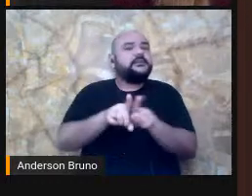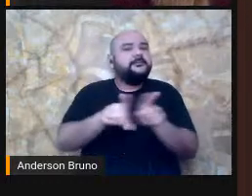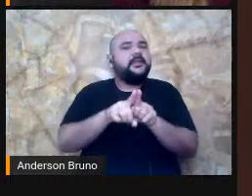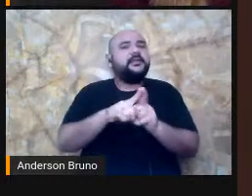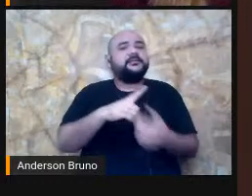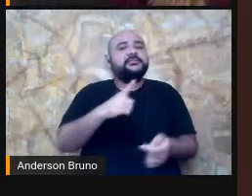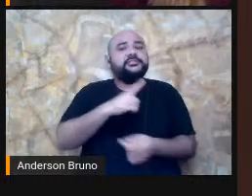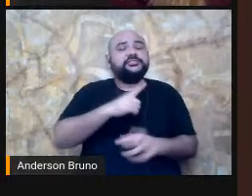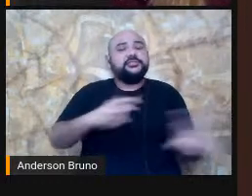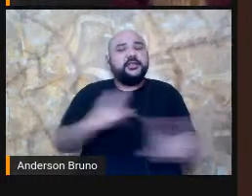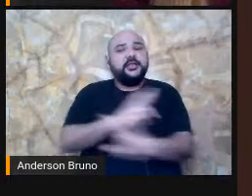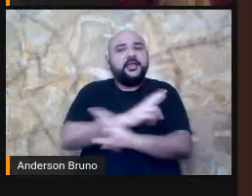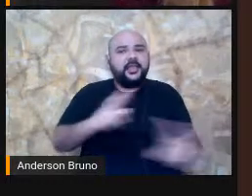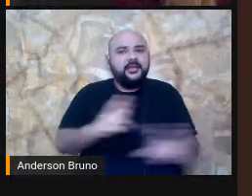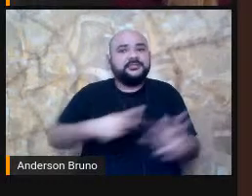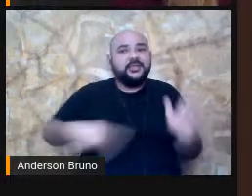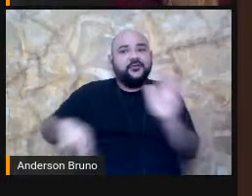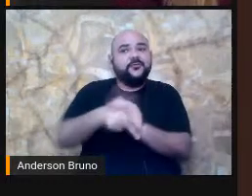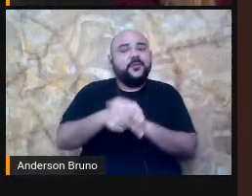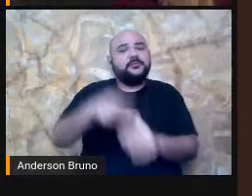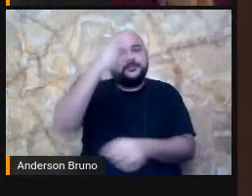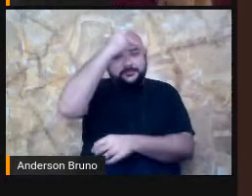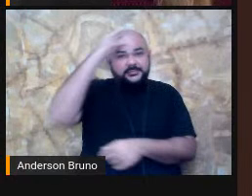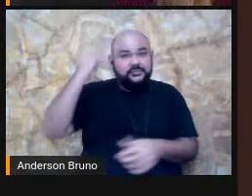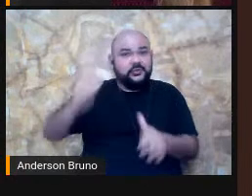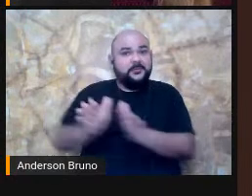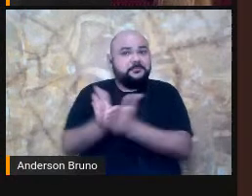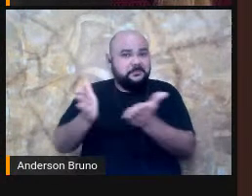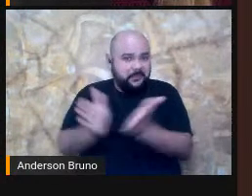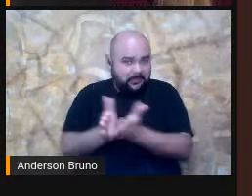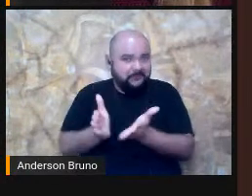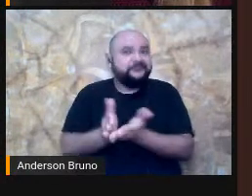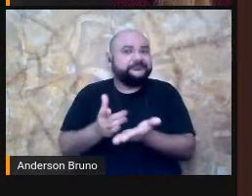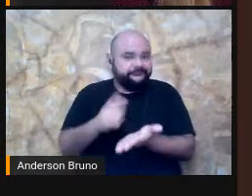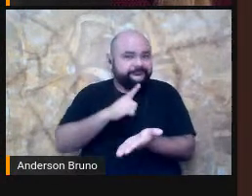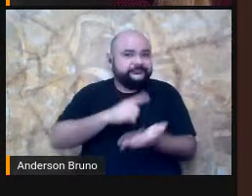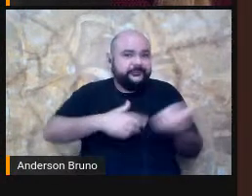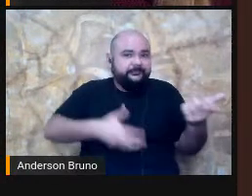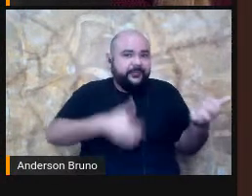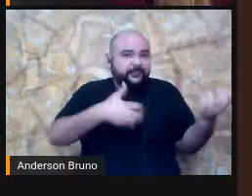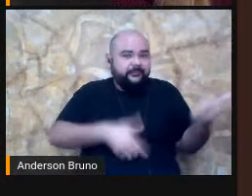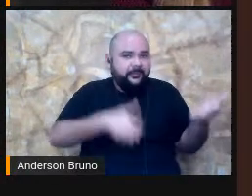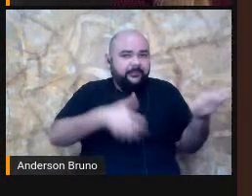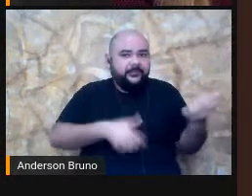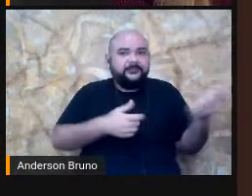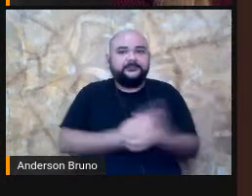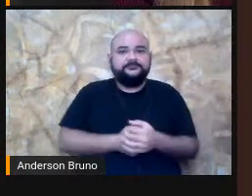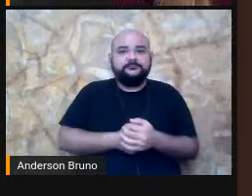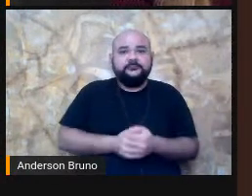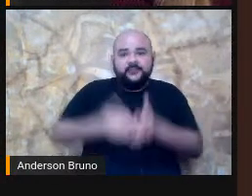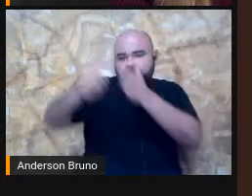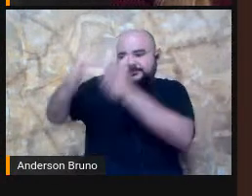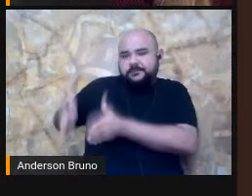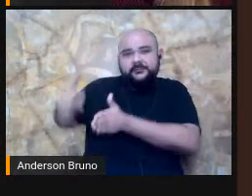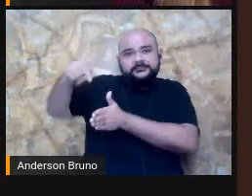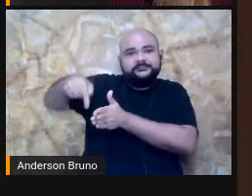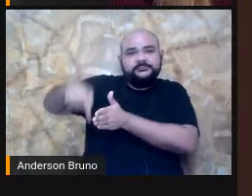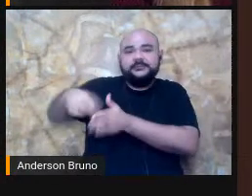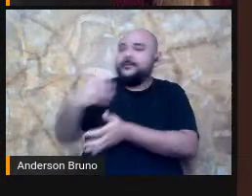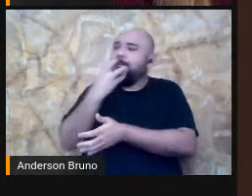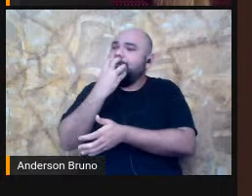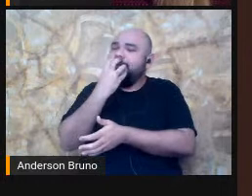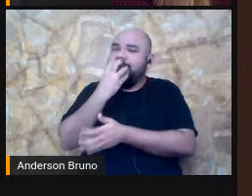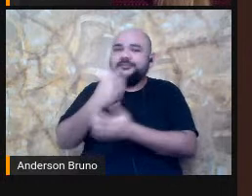uma condição de pobreza, não era um instrumento nobre. E, ao lado dele, existe um cachorro, que seria para guiá-lo.